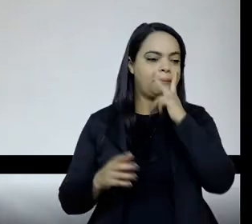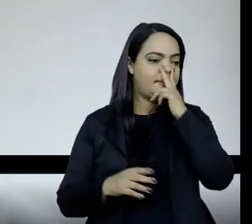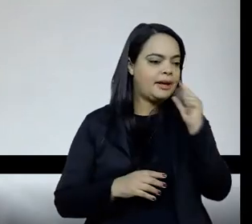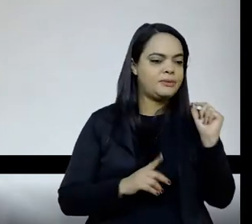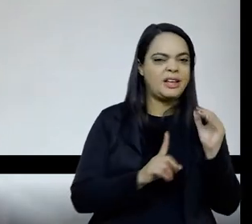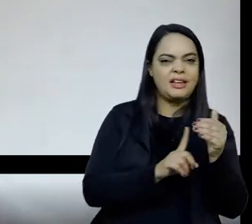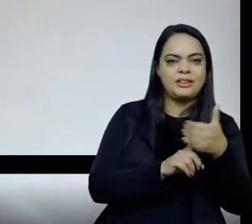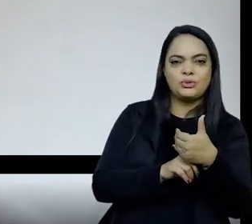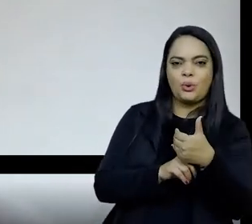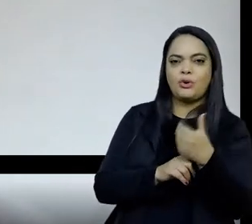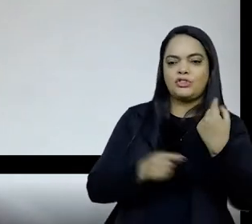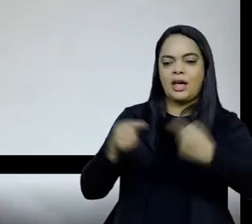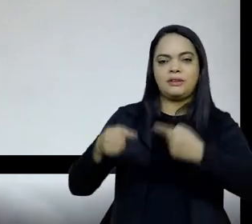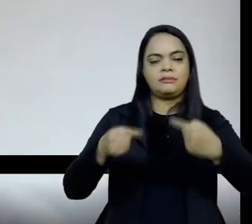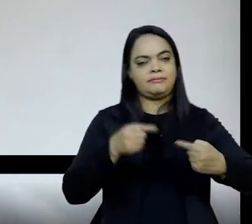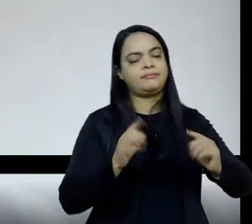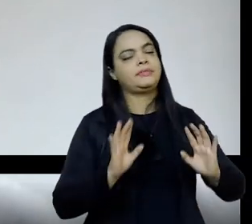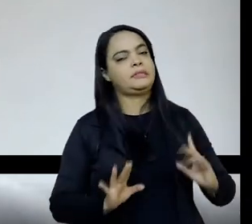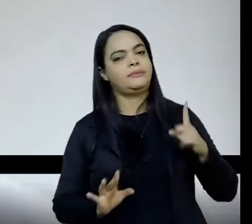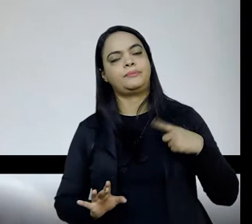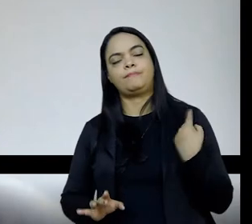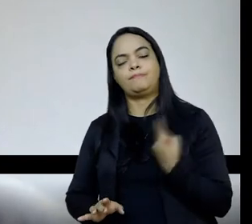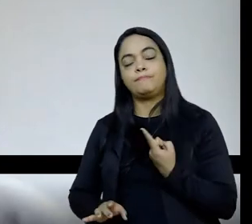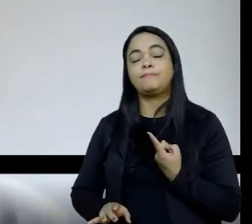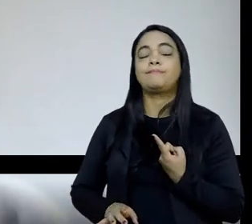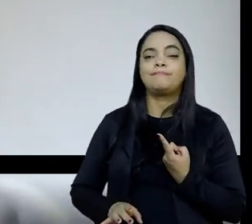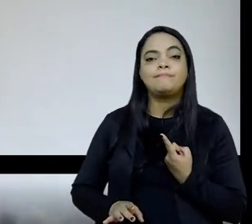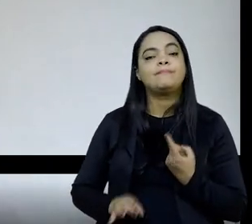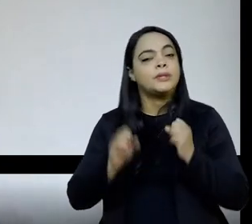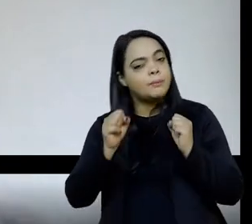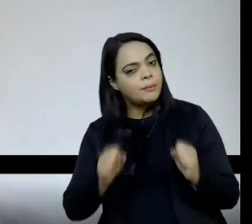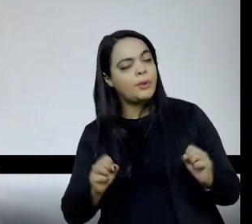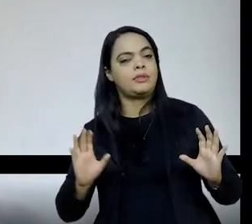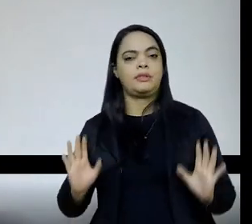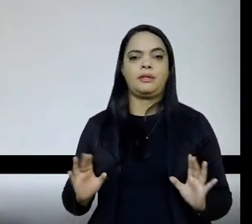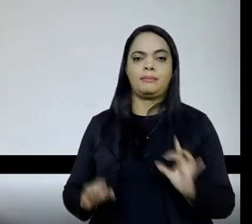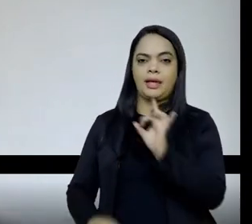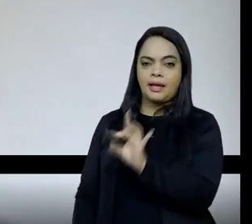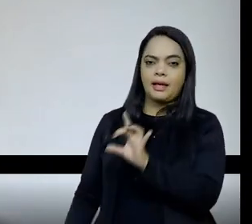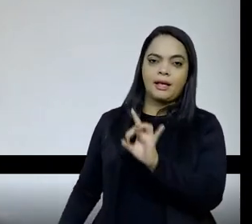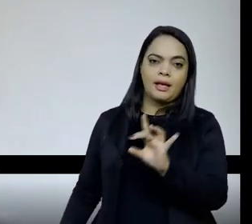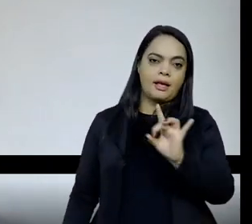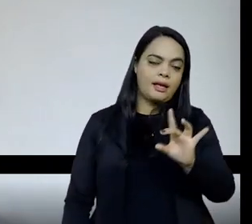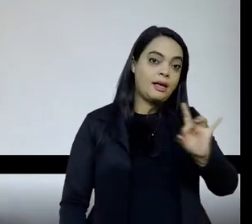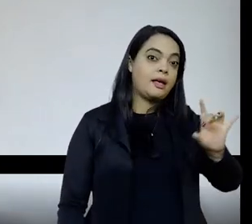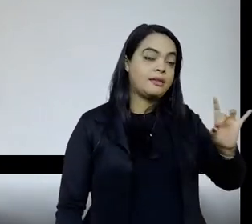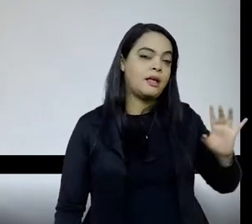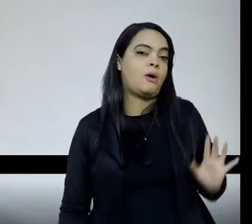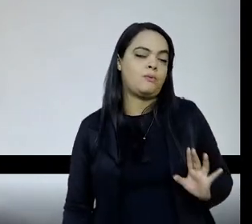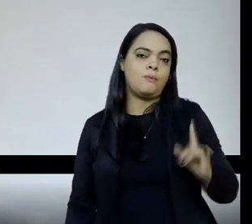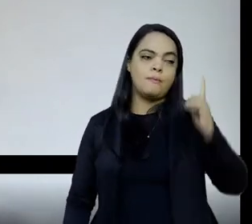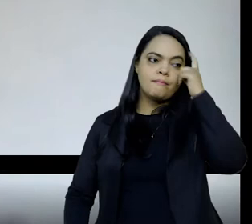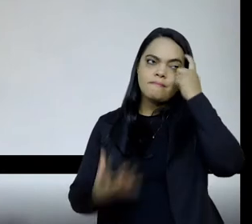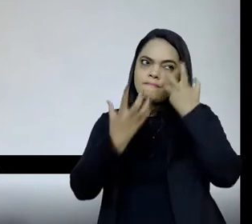então, nessa perspectiva, eu acho que caberia em cada um desses aspectos, no limite em todos,